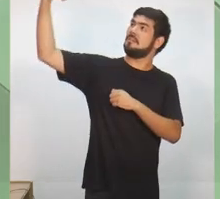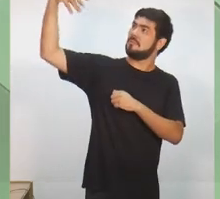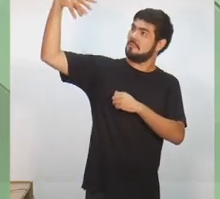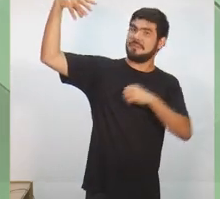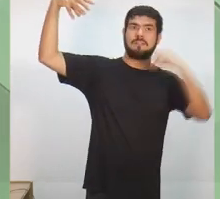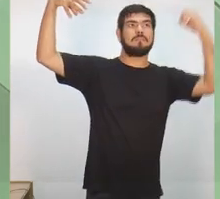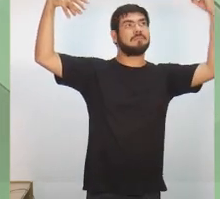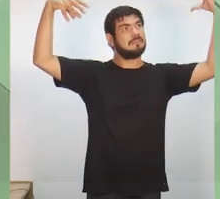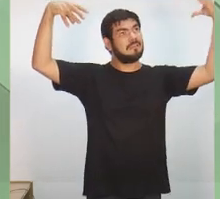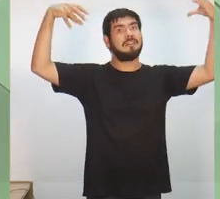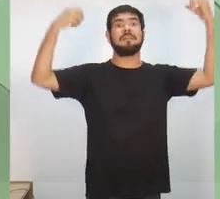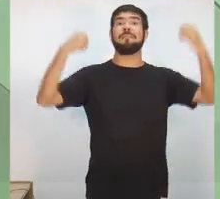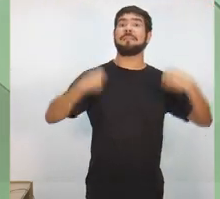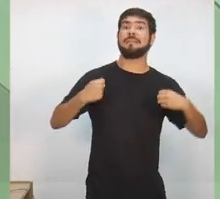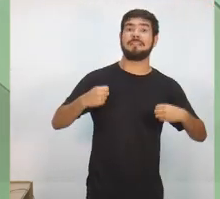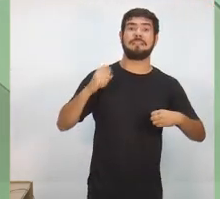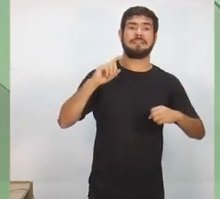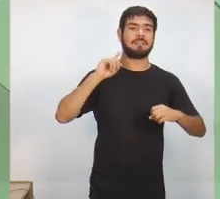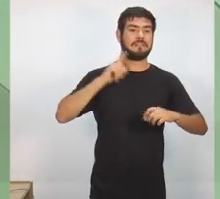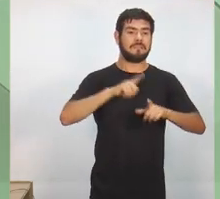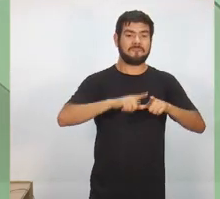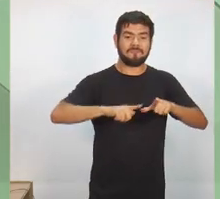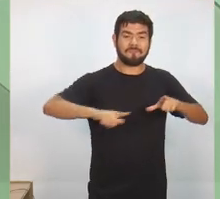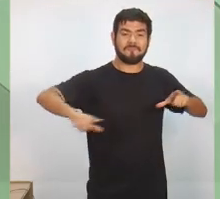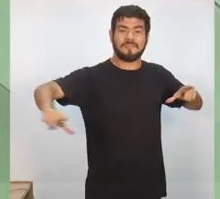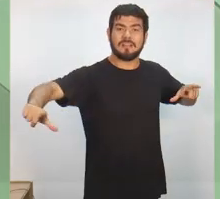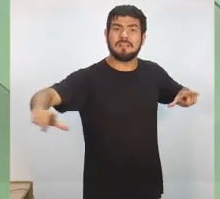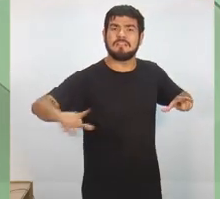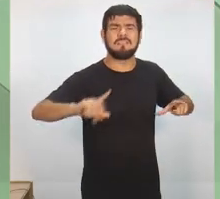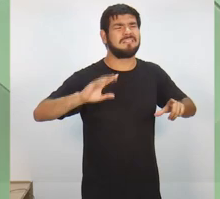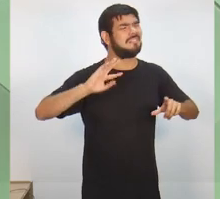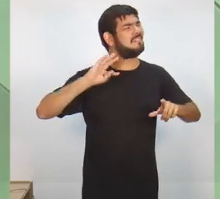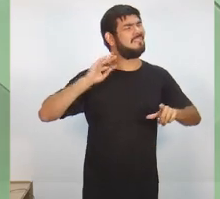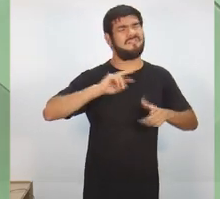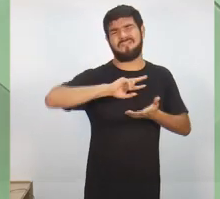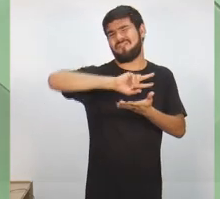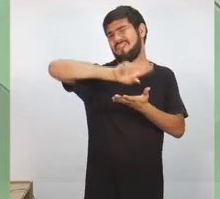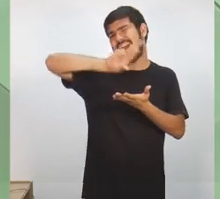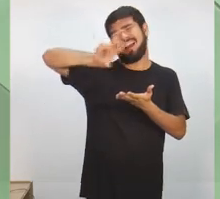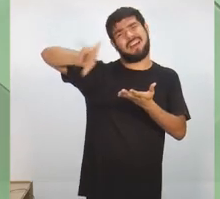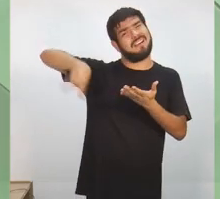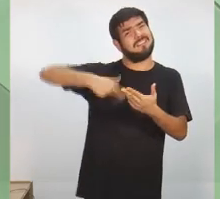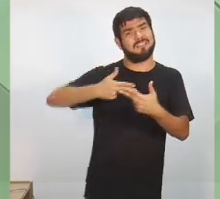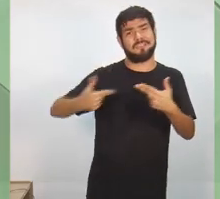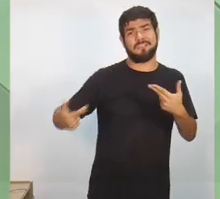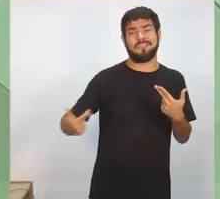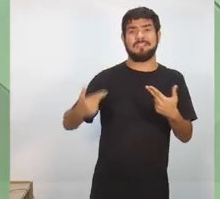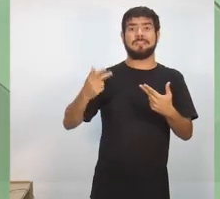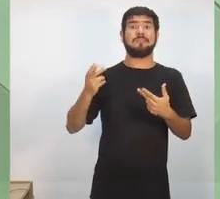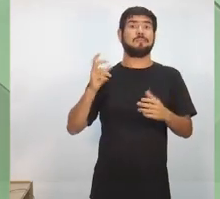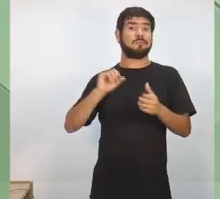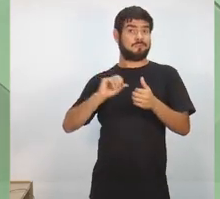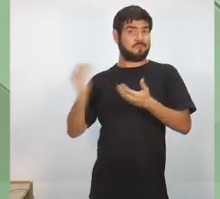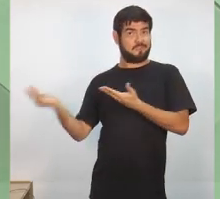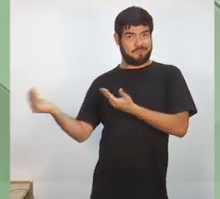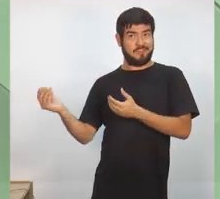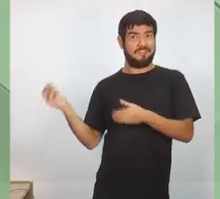de iluminação pública, nós precisamos de saneamento, de uma série de outras situações, do envolvimento do jovem na cultura, no